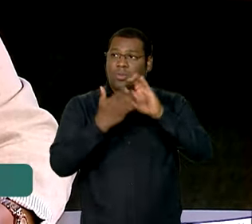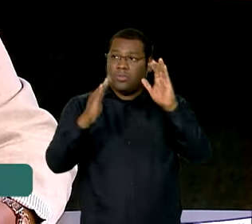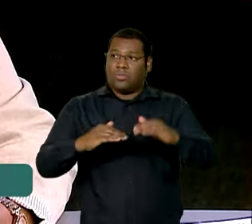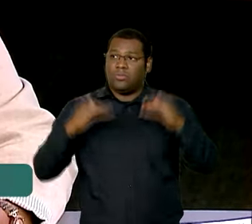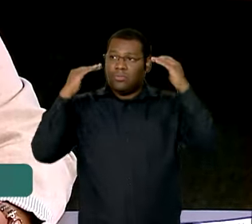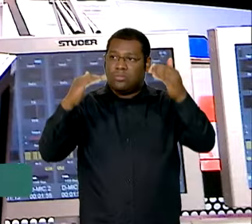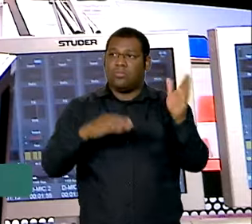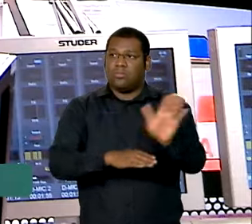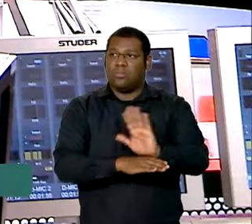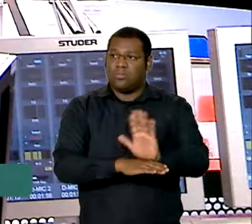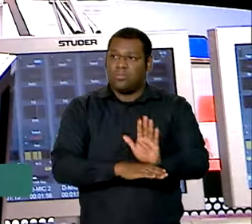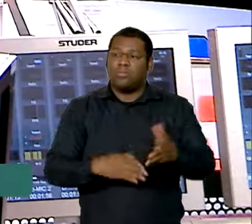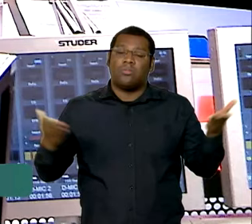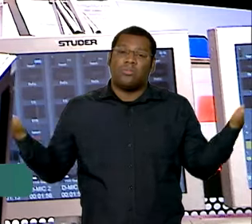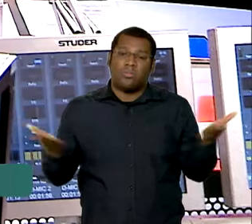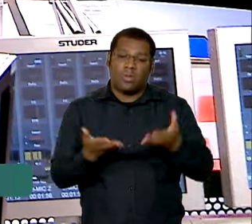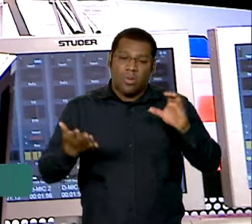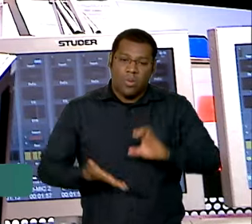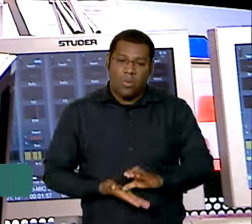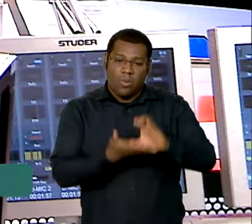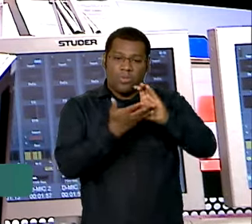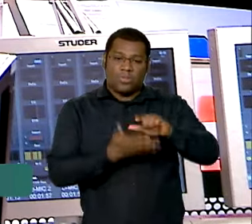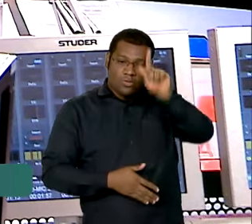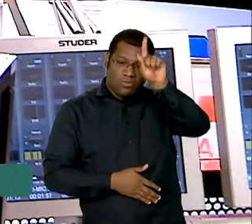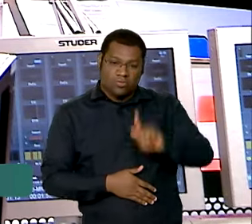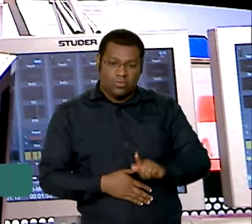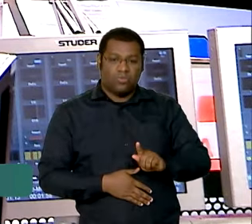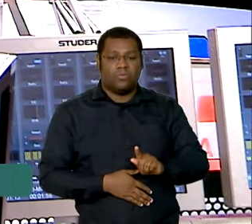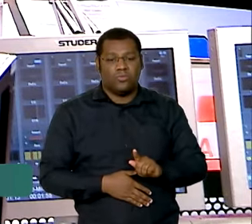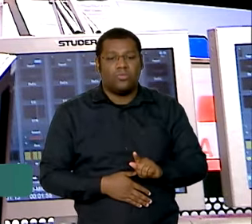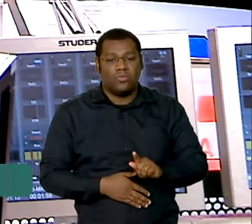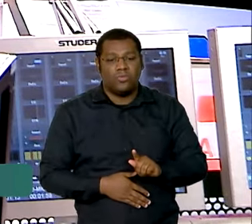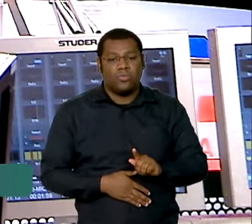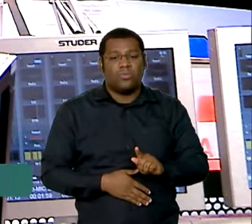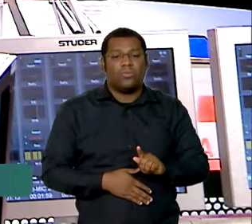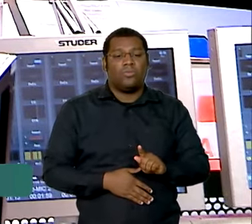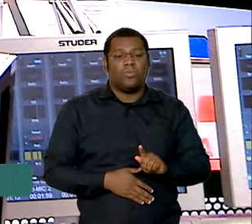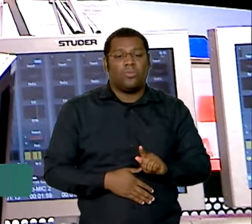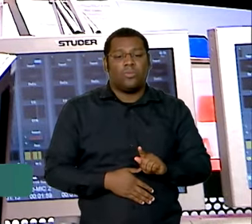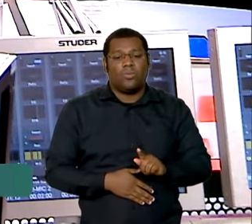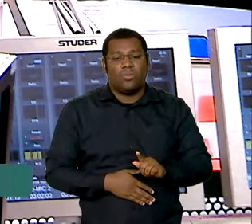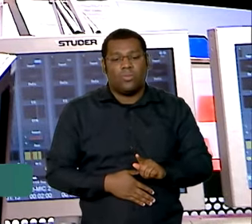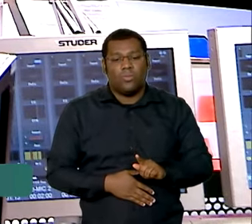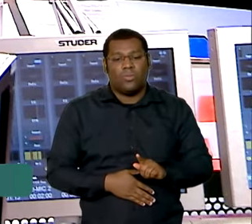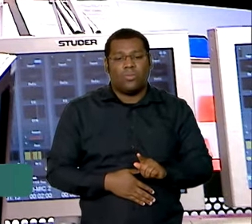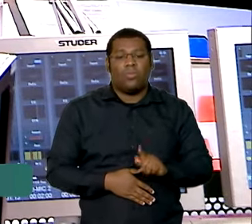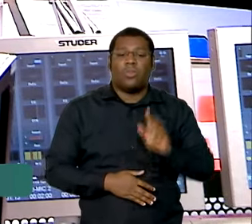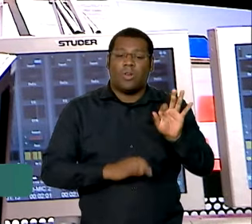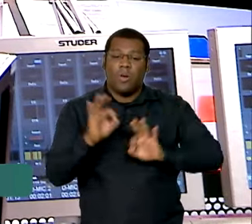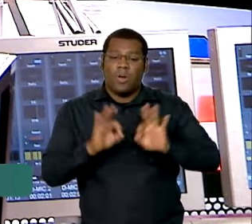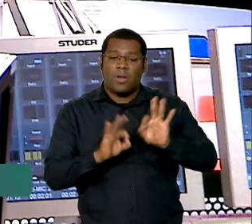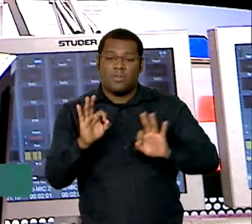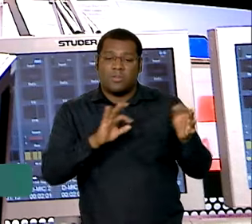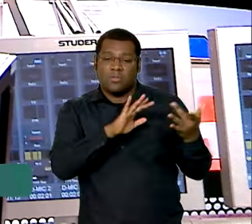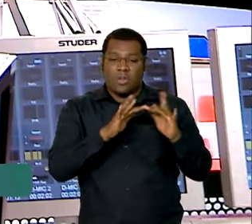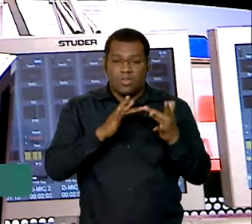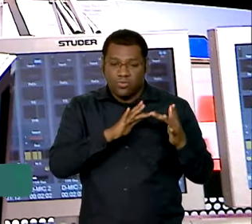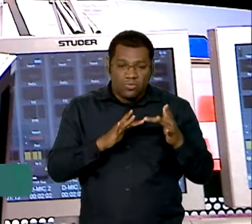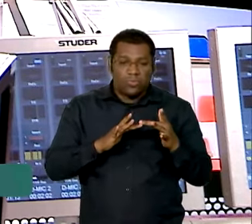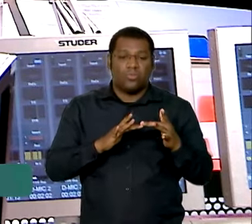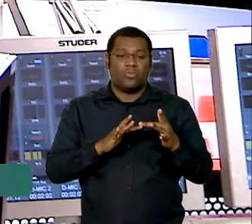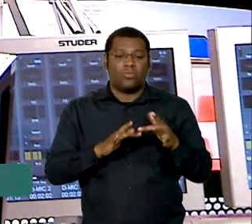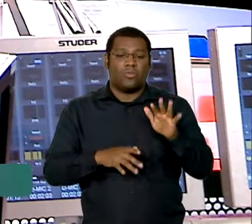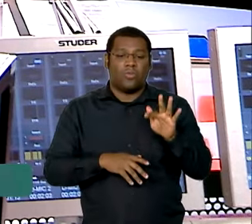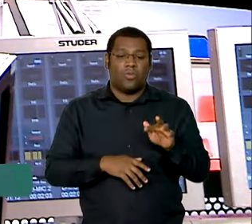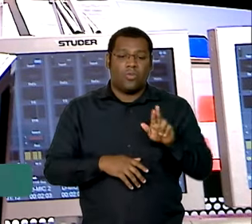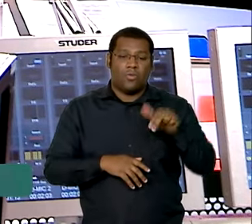aí trazendo o comitê gestor para a gente agora fazer a deliberação desses próximos anos como serão o Fundo Setorial